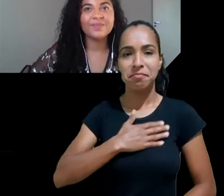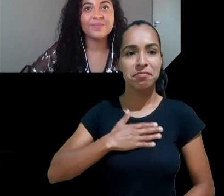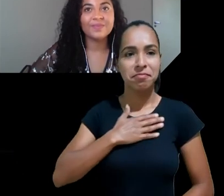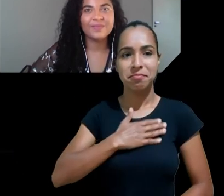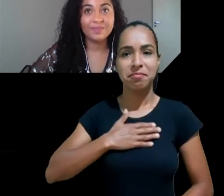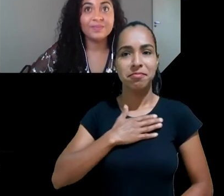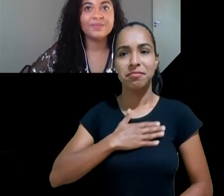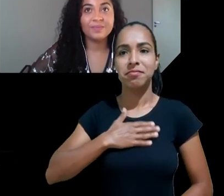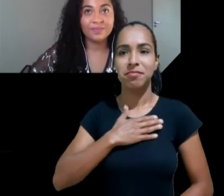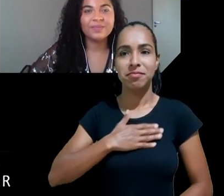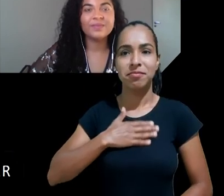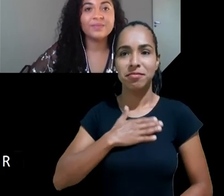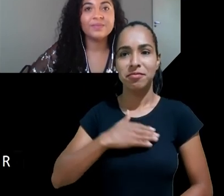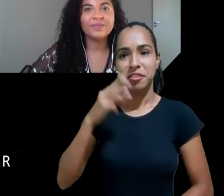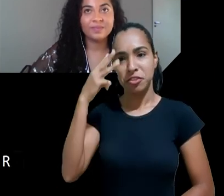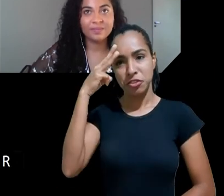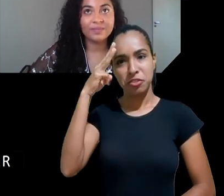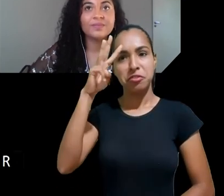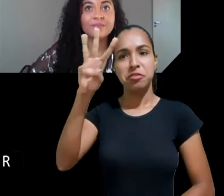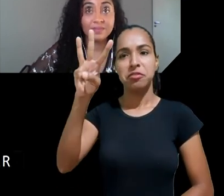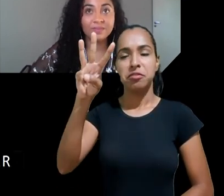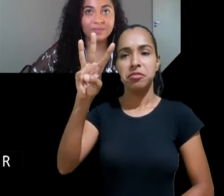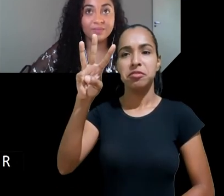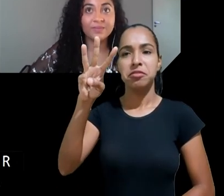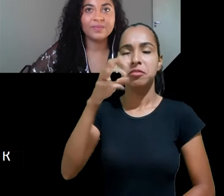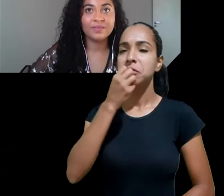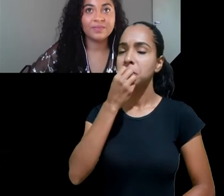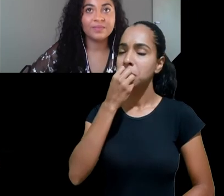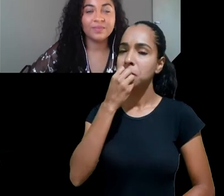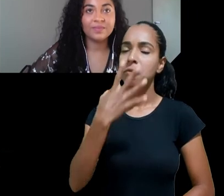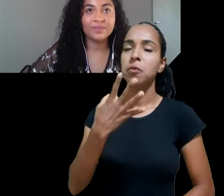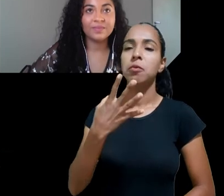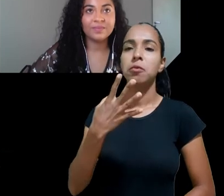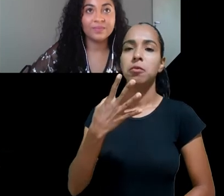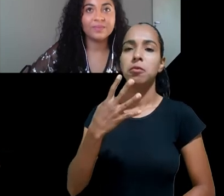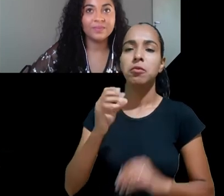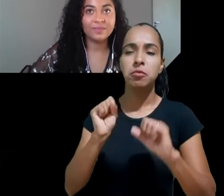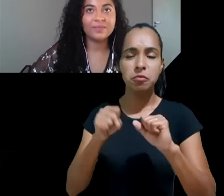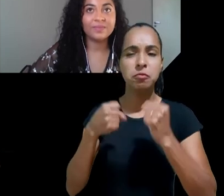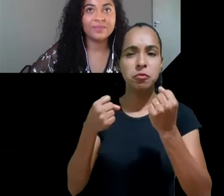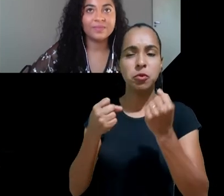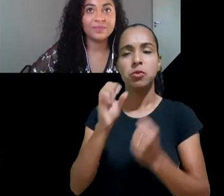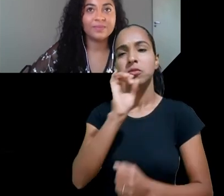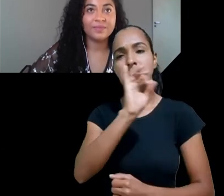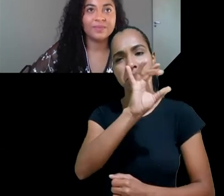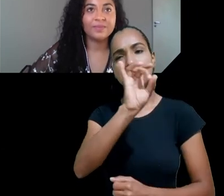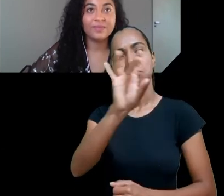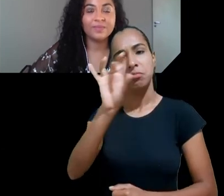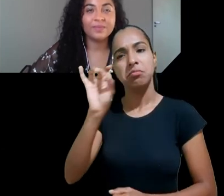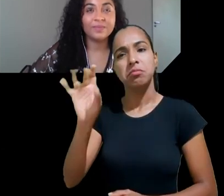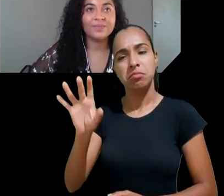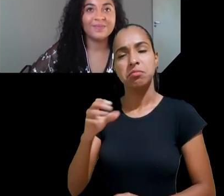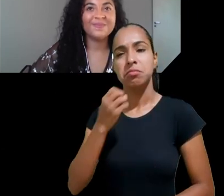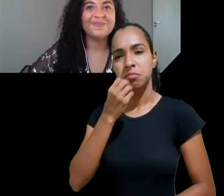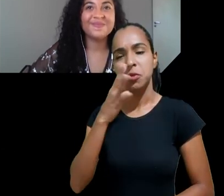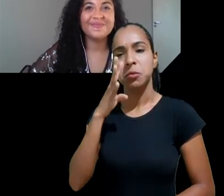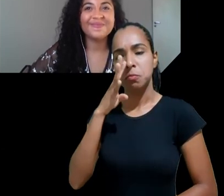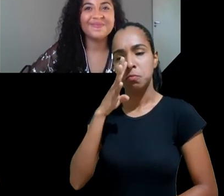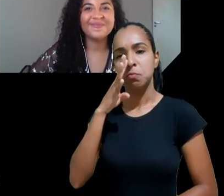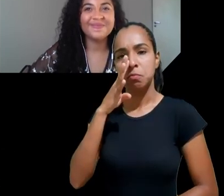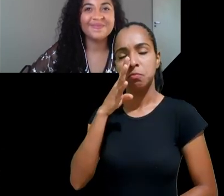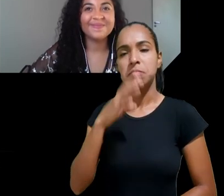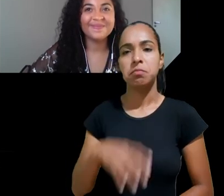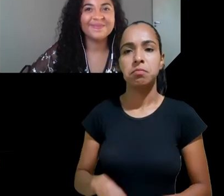teria sido possível sem o trabalho e a dedicação amorosa de muita gente começando pela equipe mais incrível e apaixonada que eu já